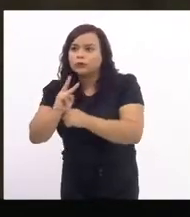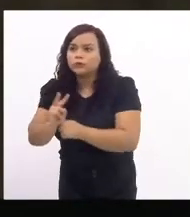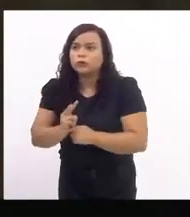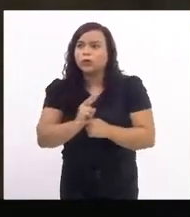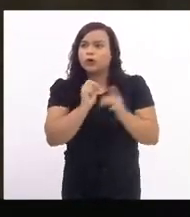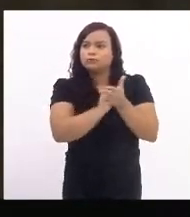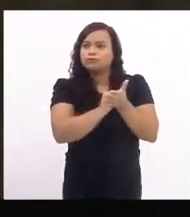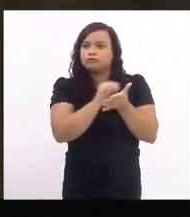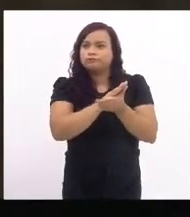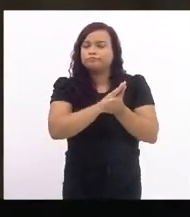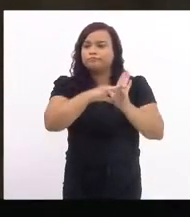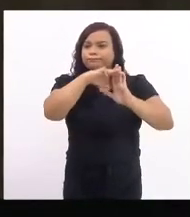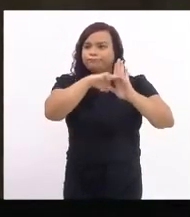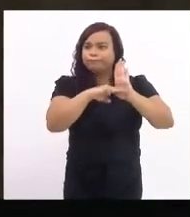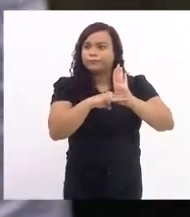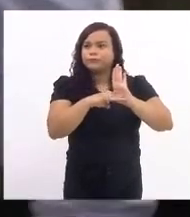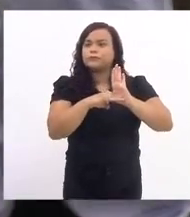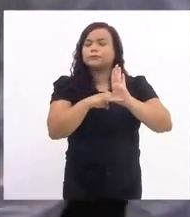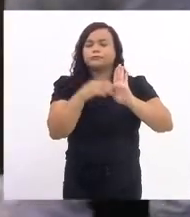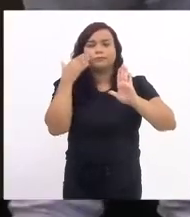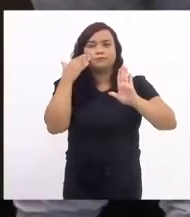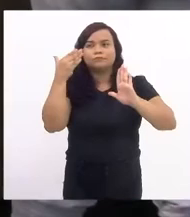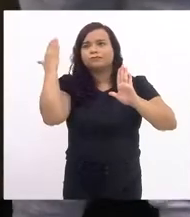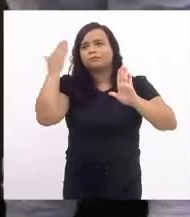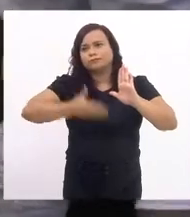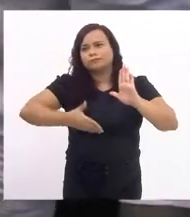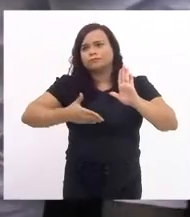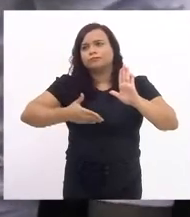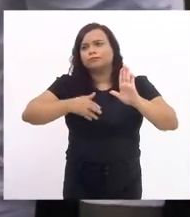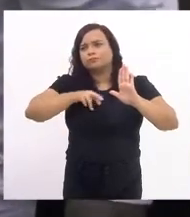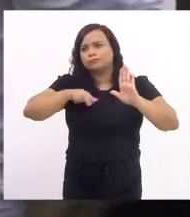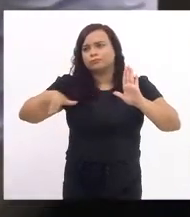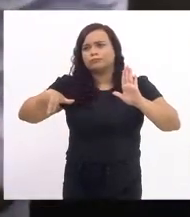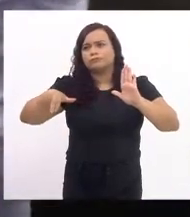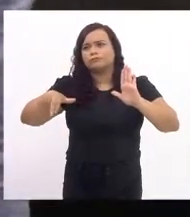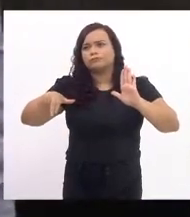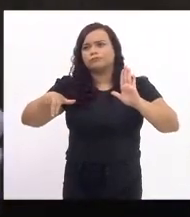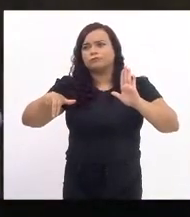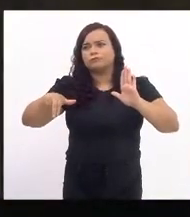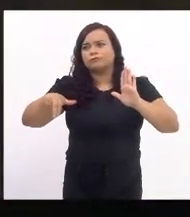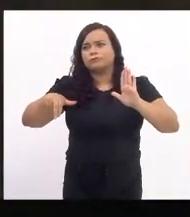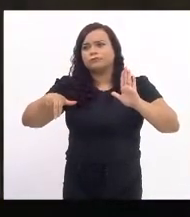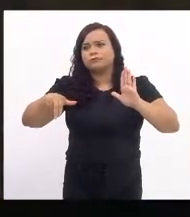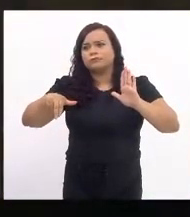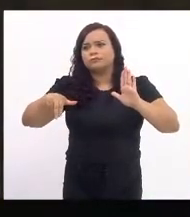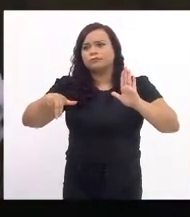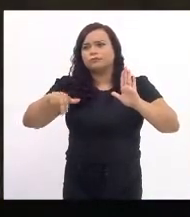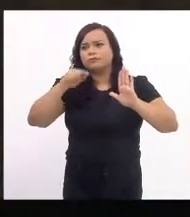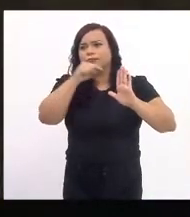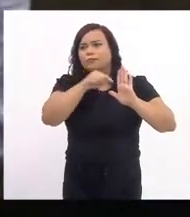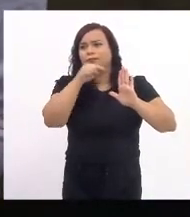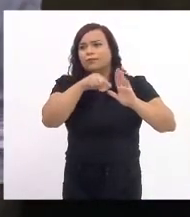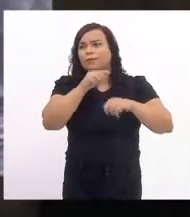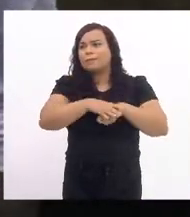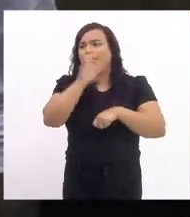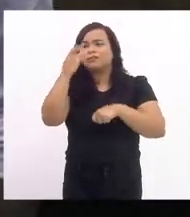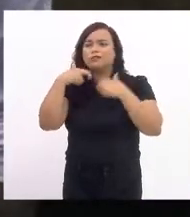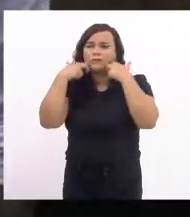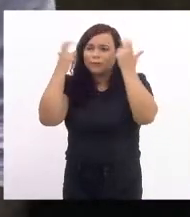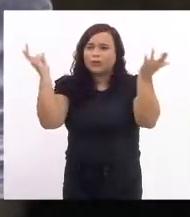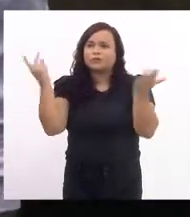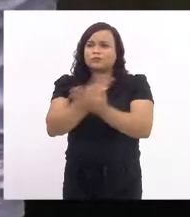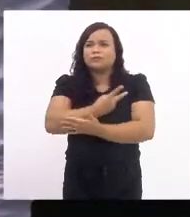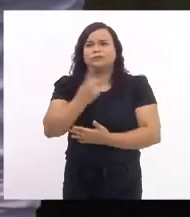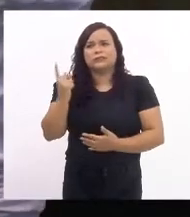mapear, trabalhar com dados, em relação a uma das mais vergonhosas situações, uma das piores